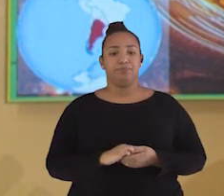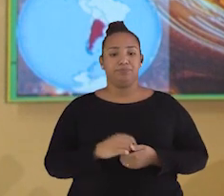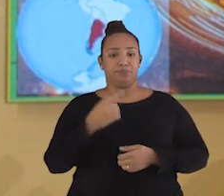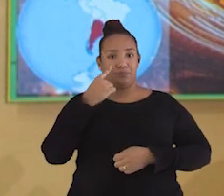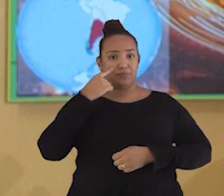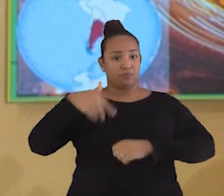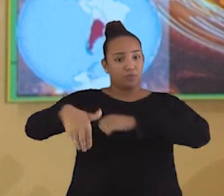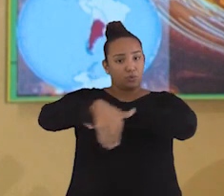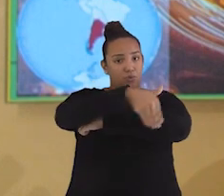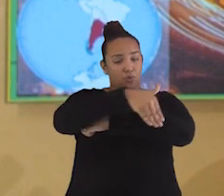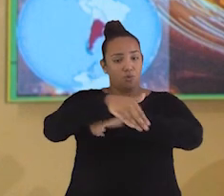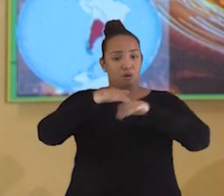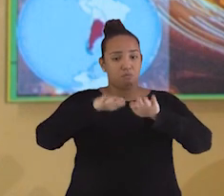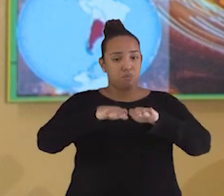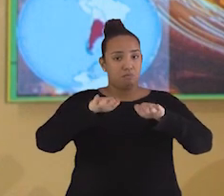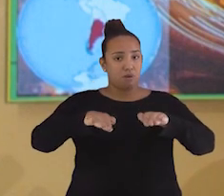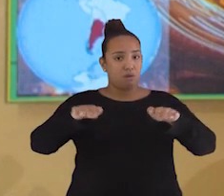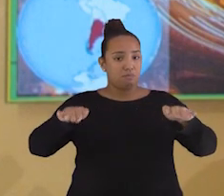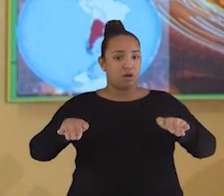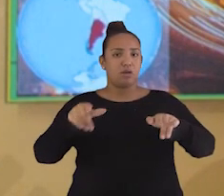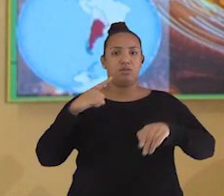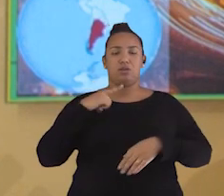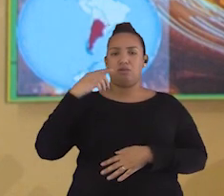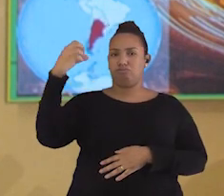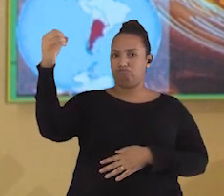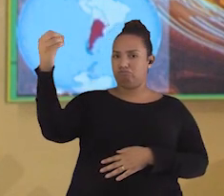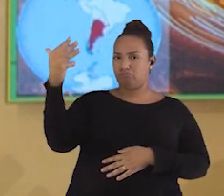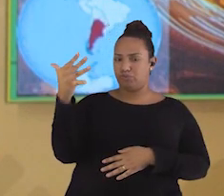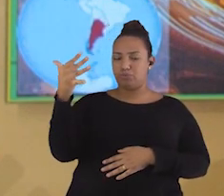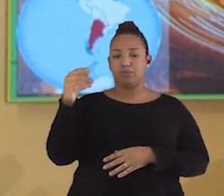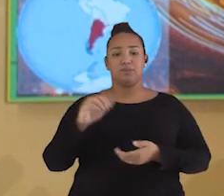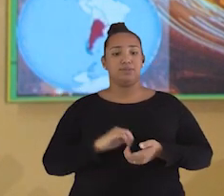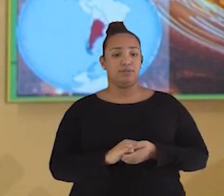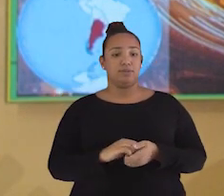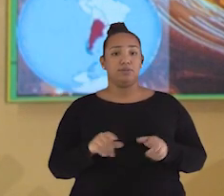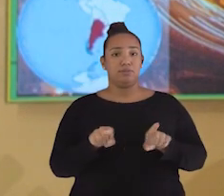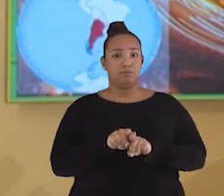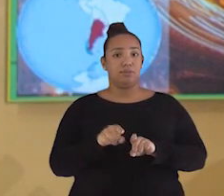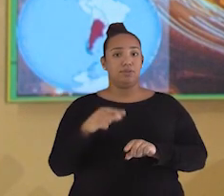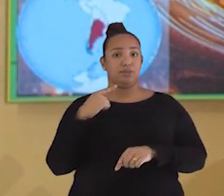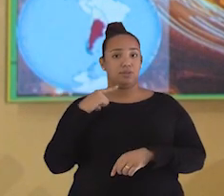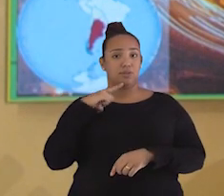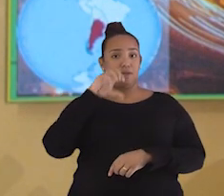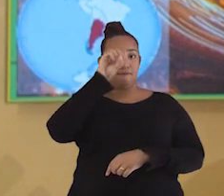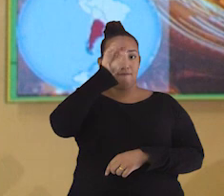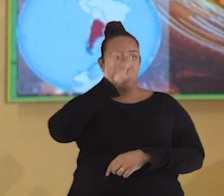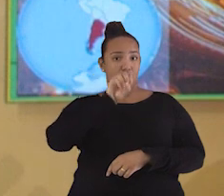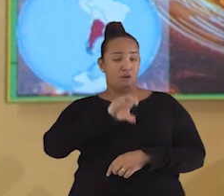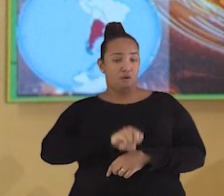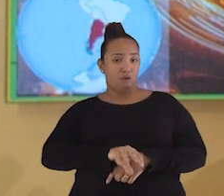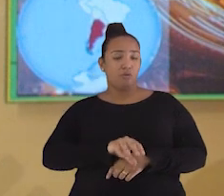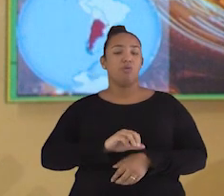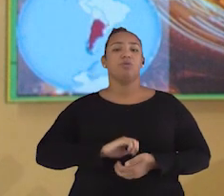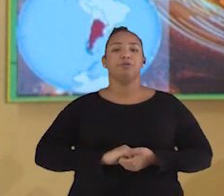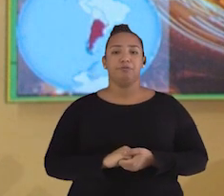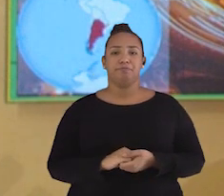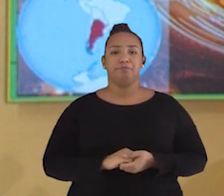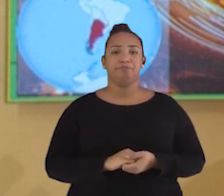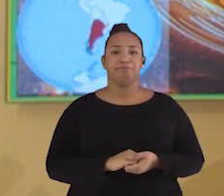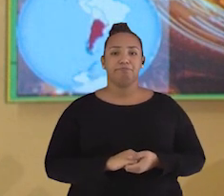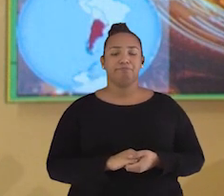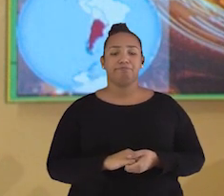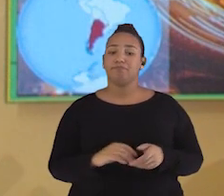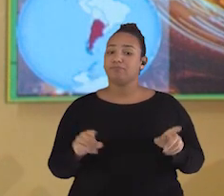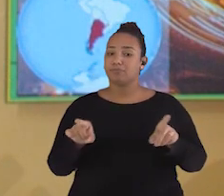com ruas pavimentadas, iluminação, sinalização de trânsito, entre outros. Além